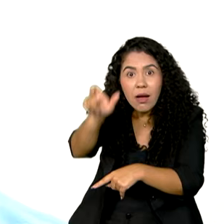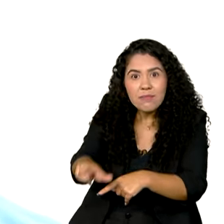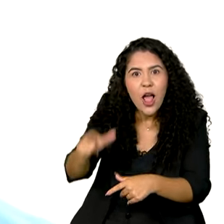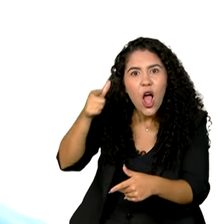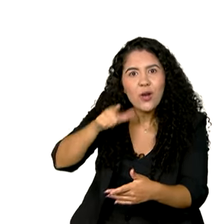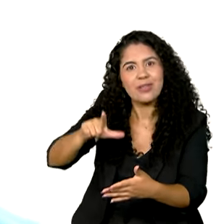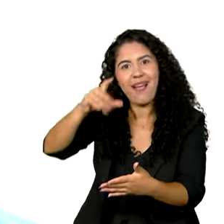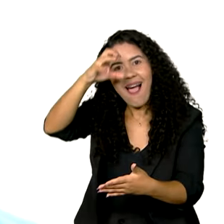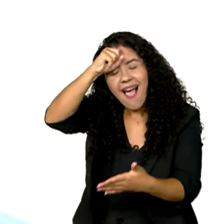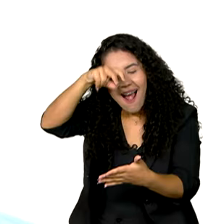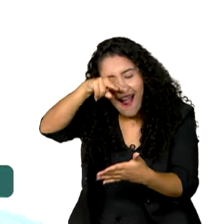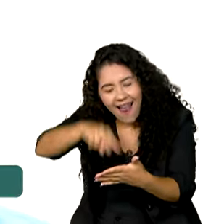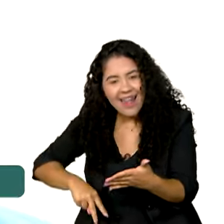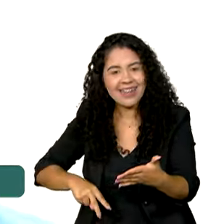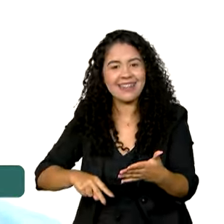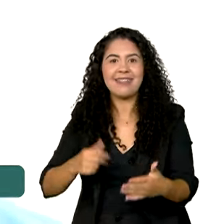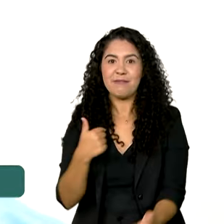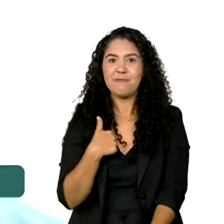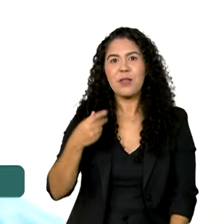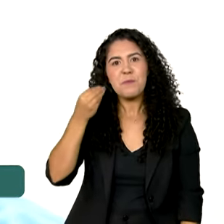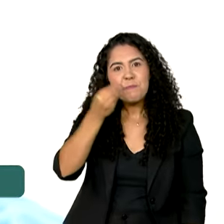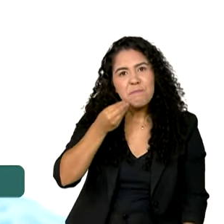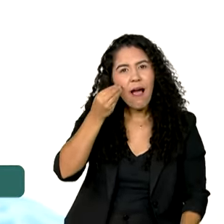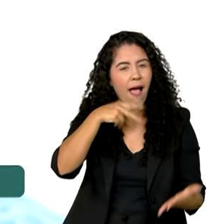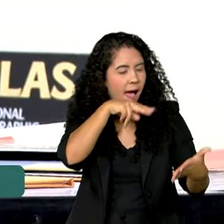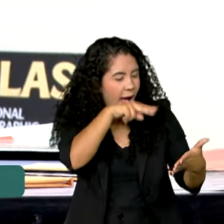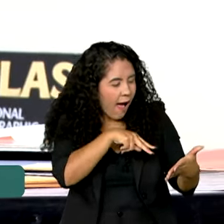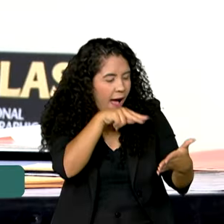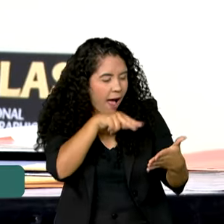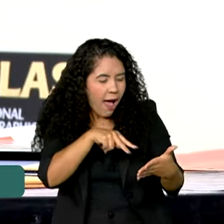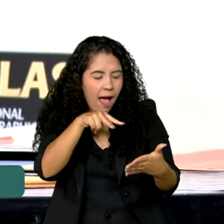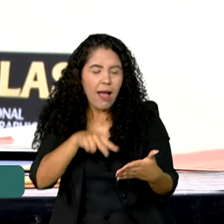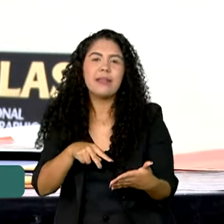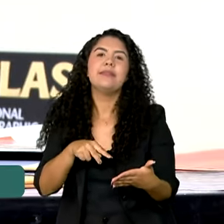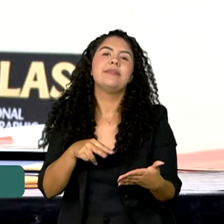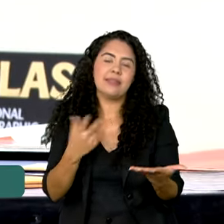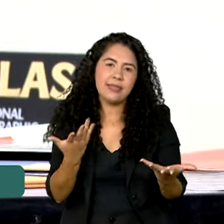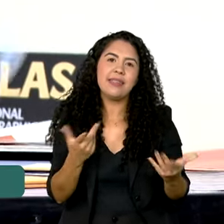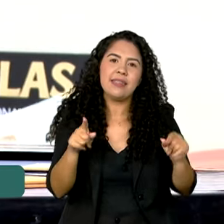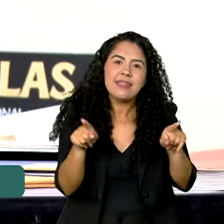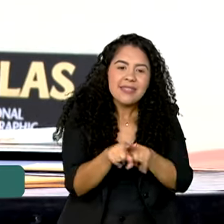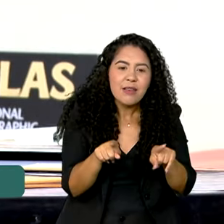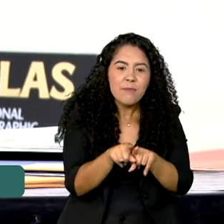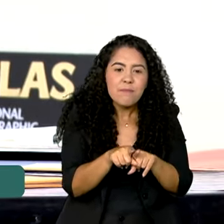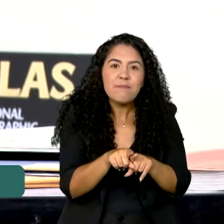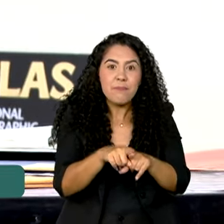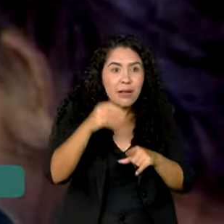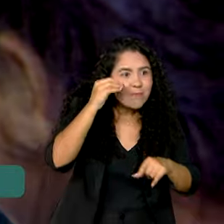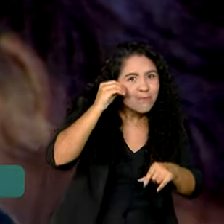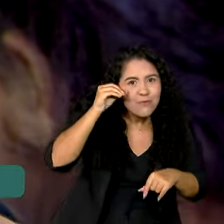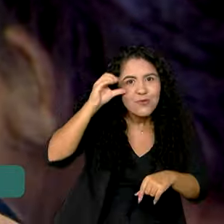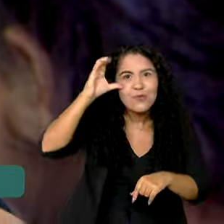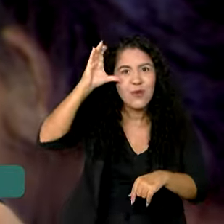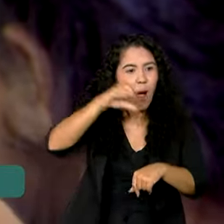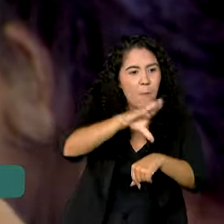a ler. Ganho muita experiência na leitura e conheço mais as coisas.